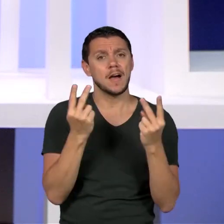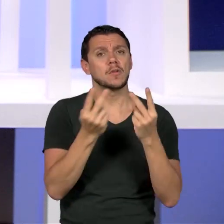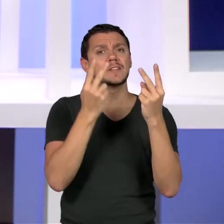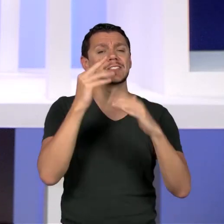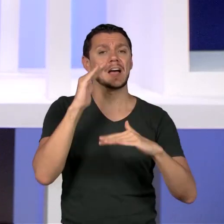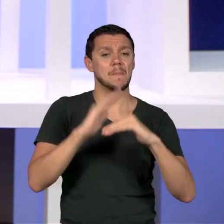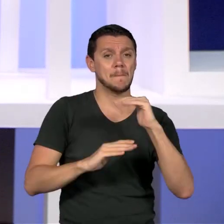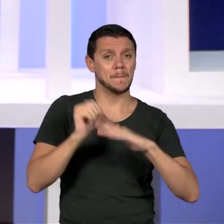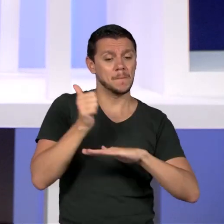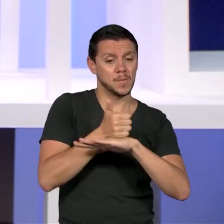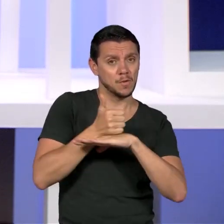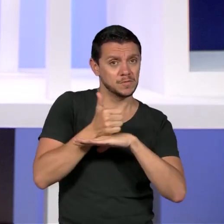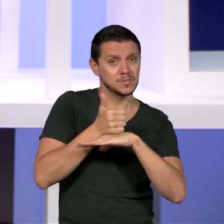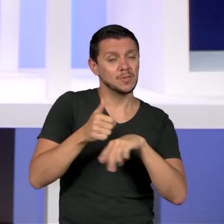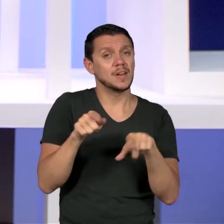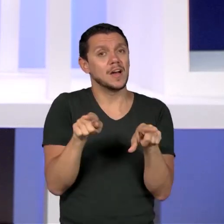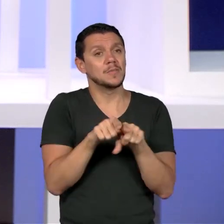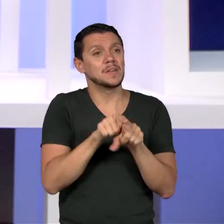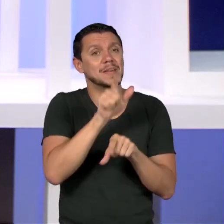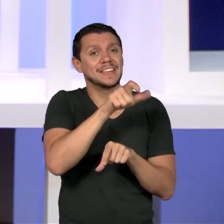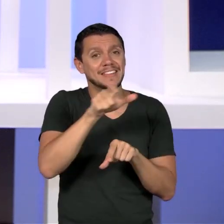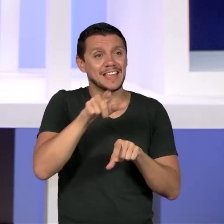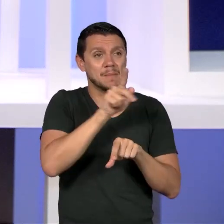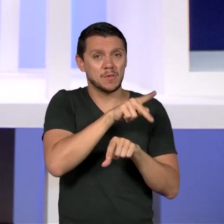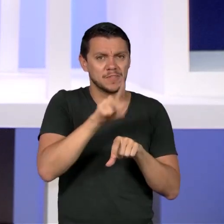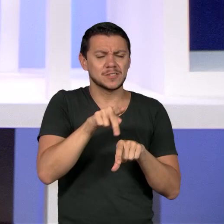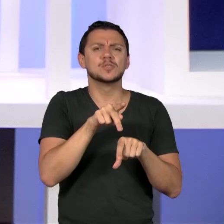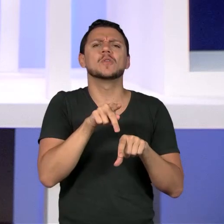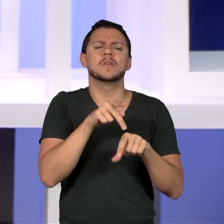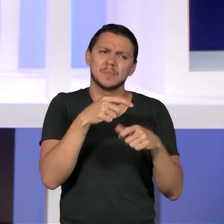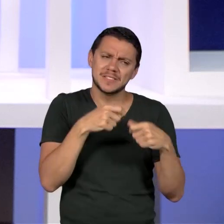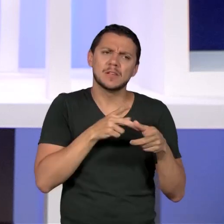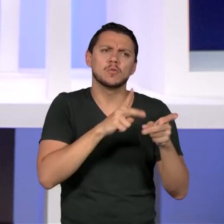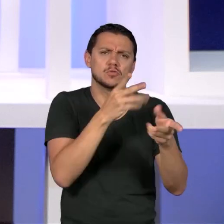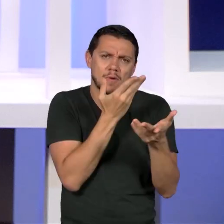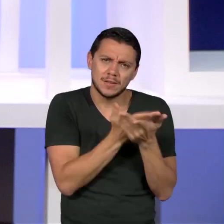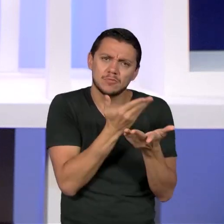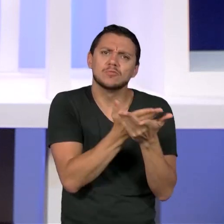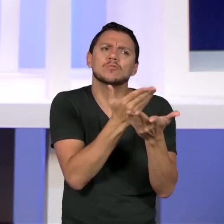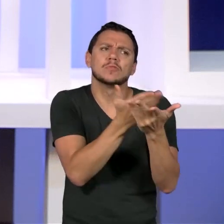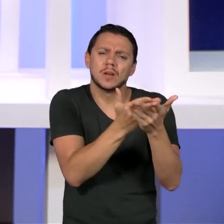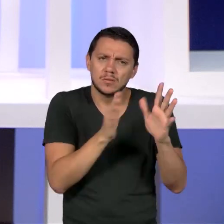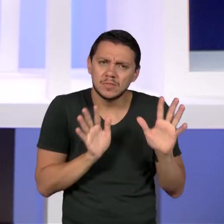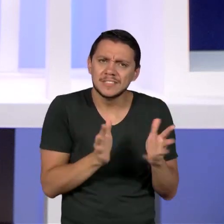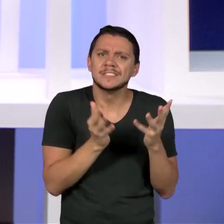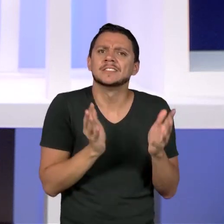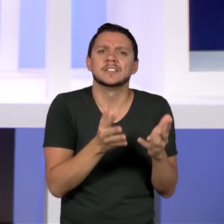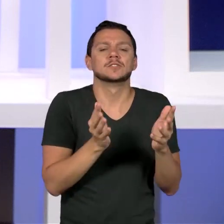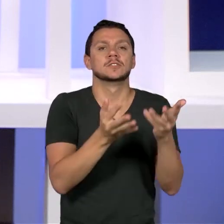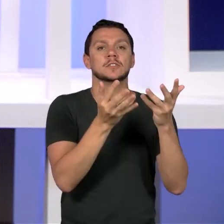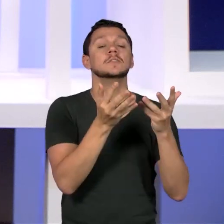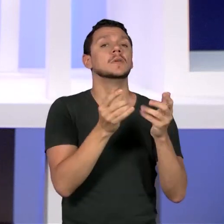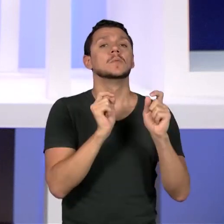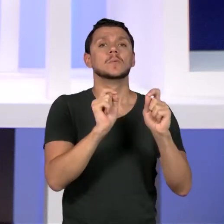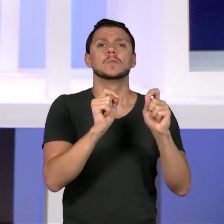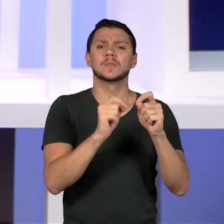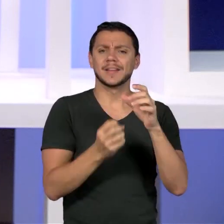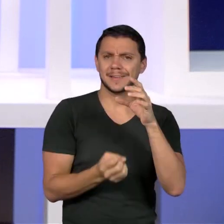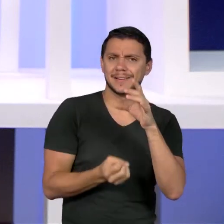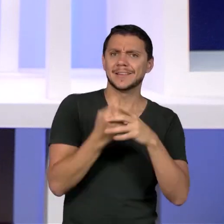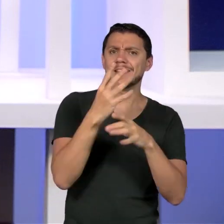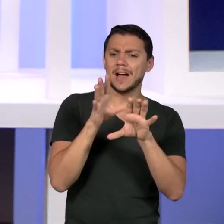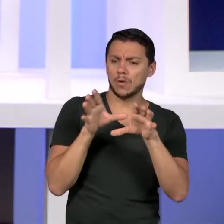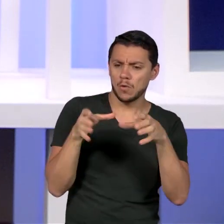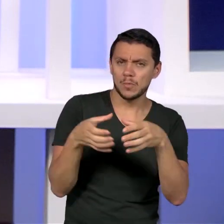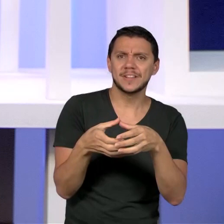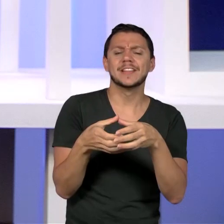dos educadores. E essa formação é uma formação que pressupõe a criação de comunidades de